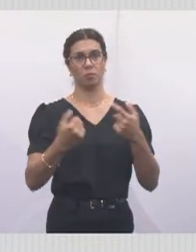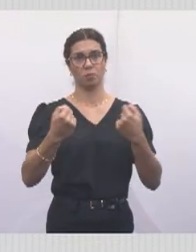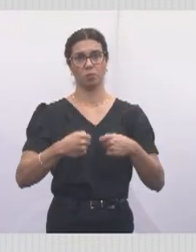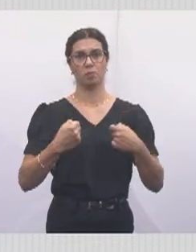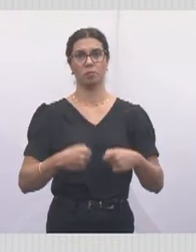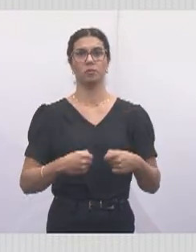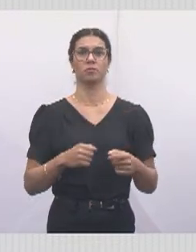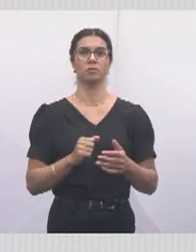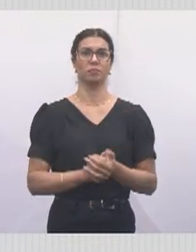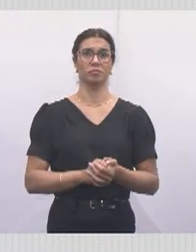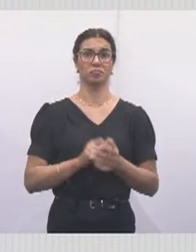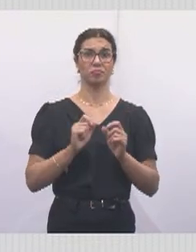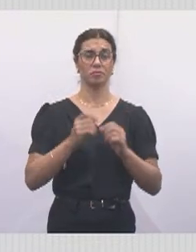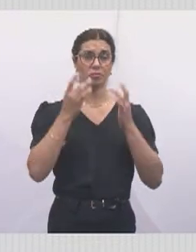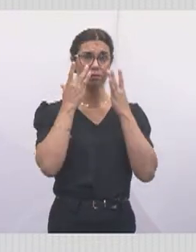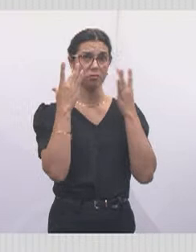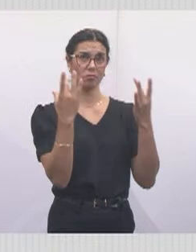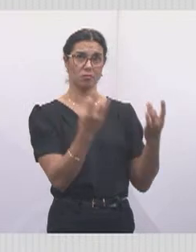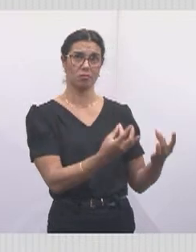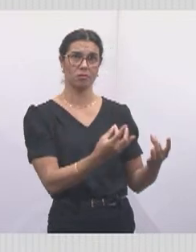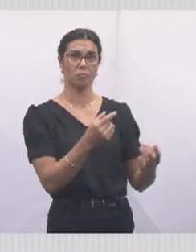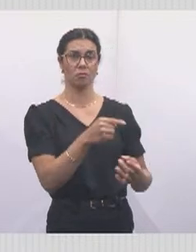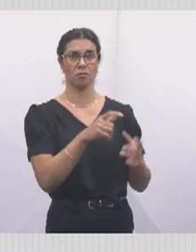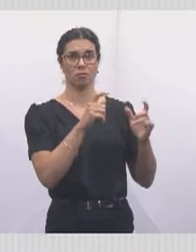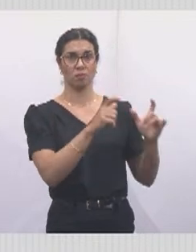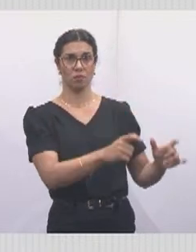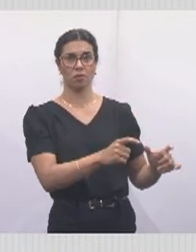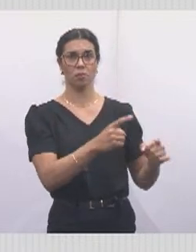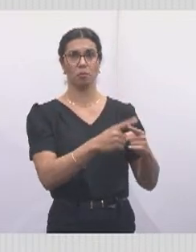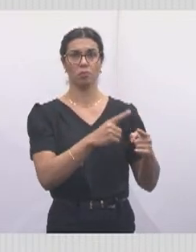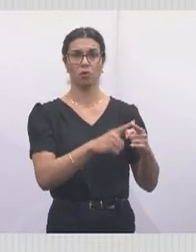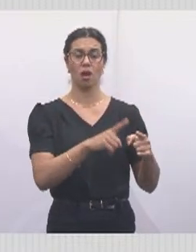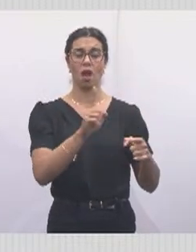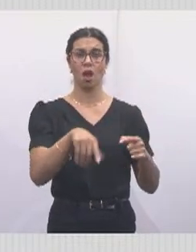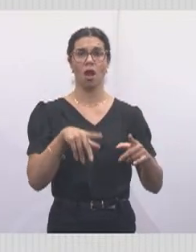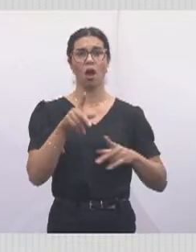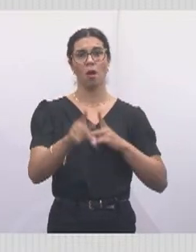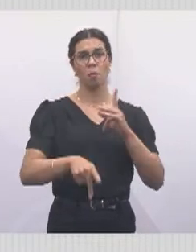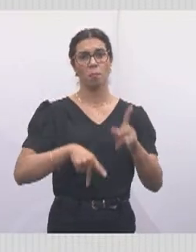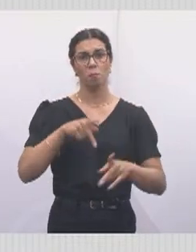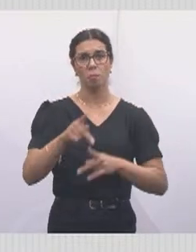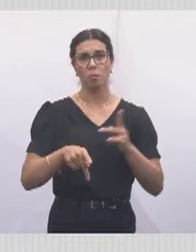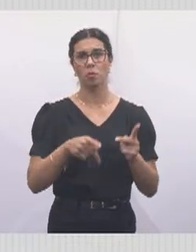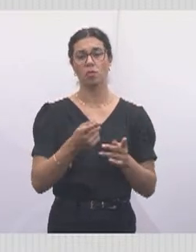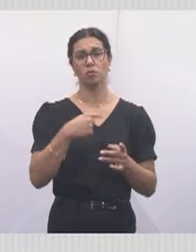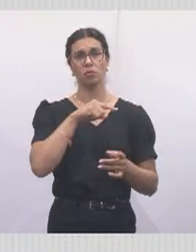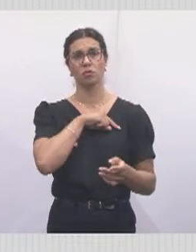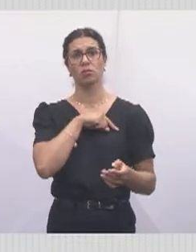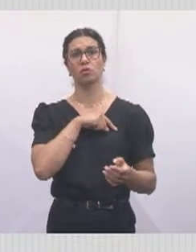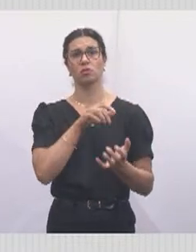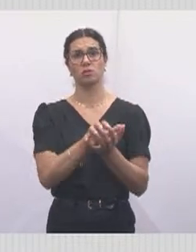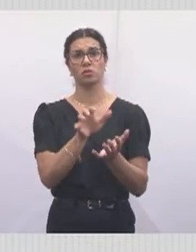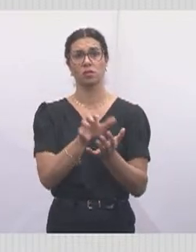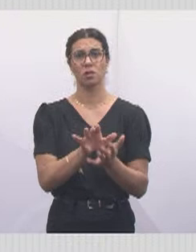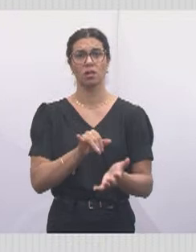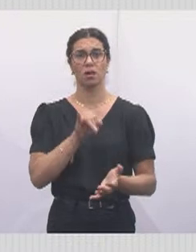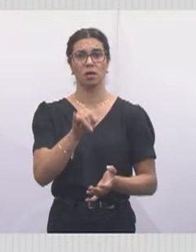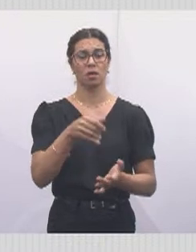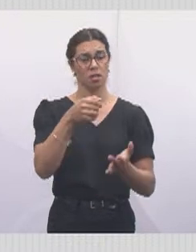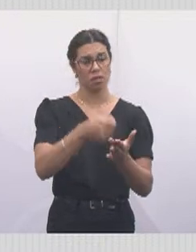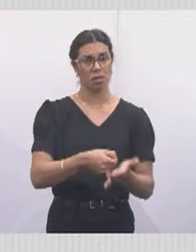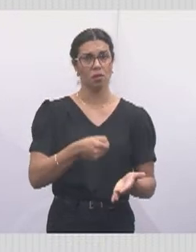olha para essa situação, é o público da nossa cidade que está aí passando essa situação difícil, então